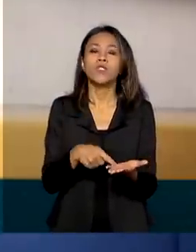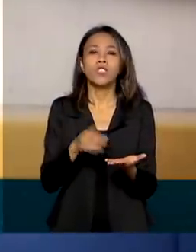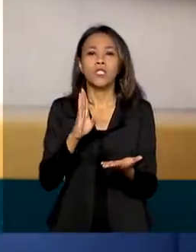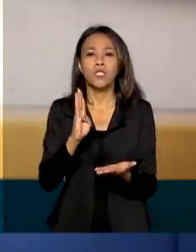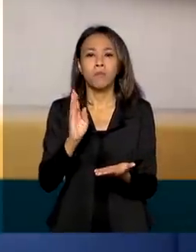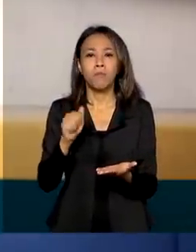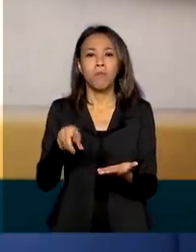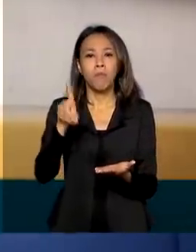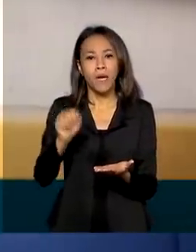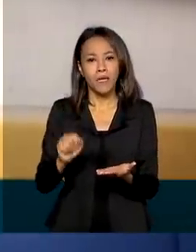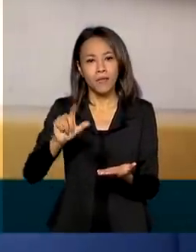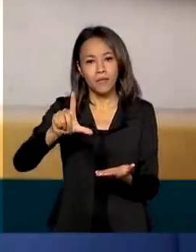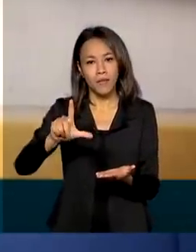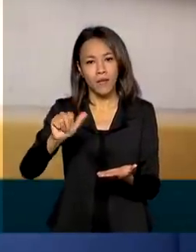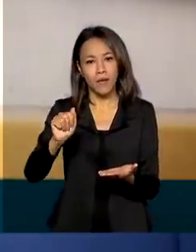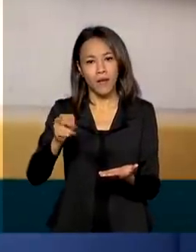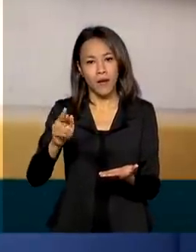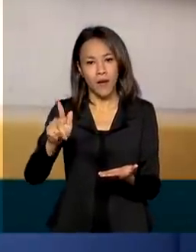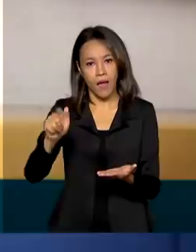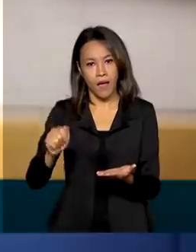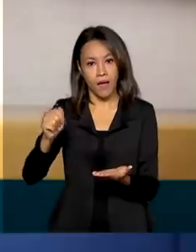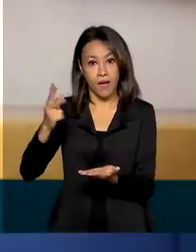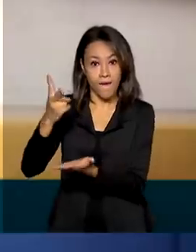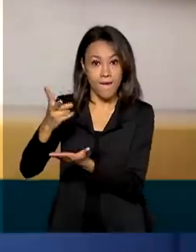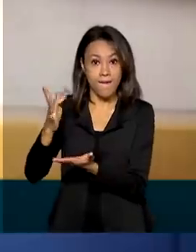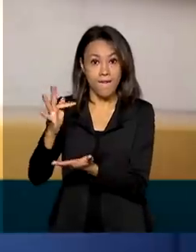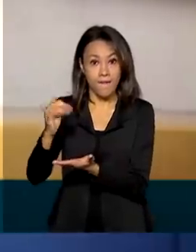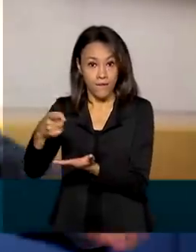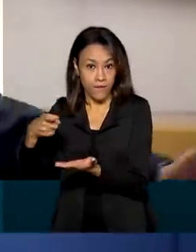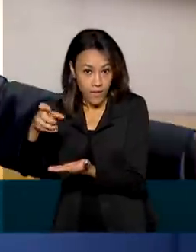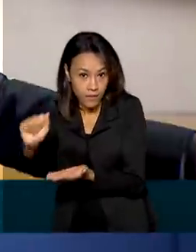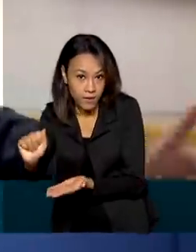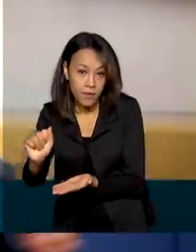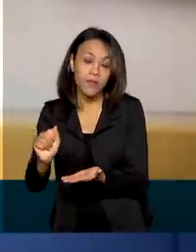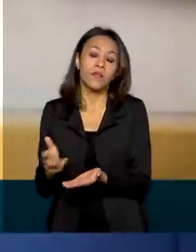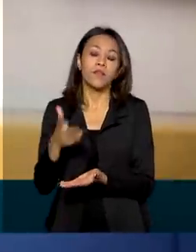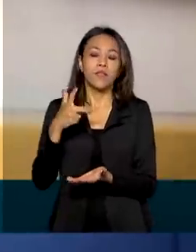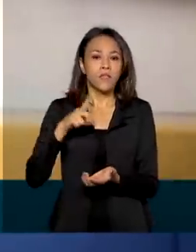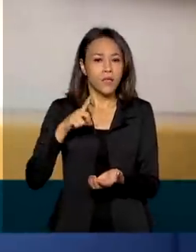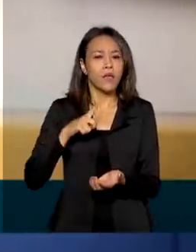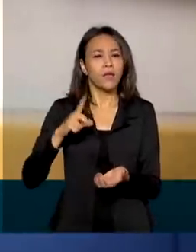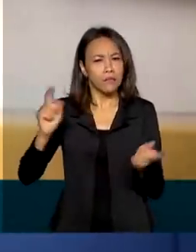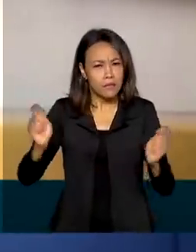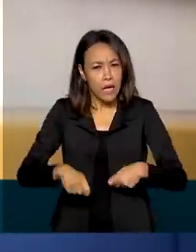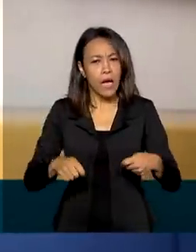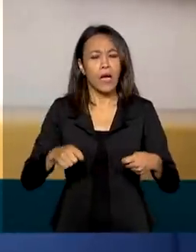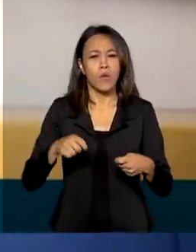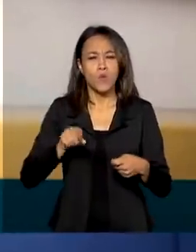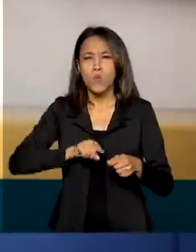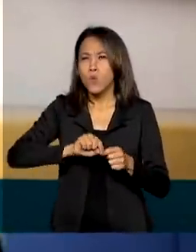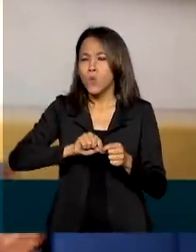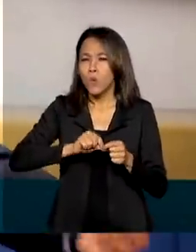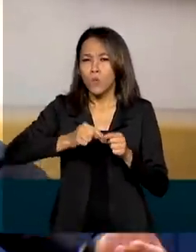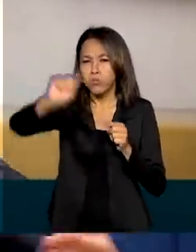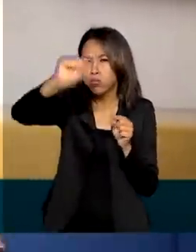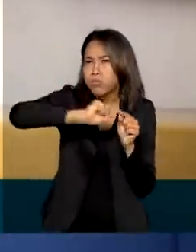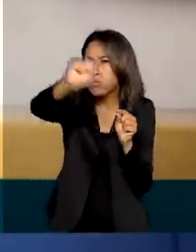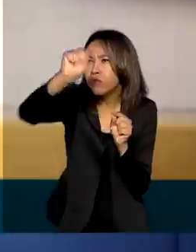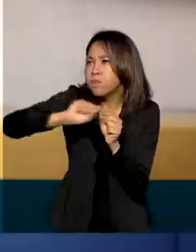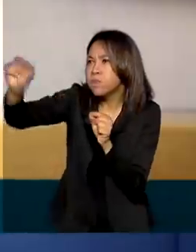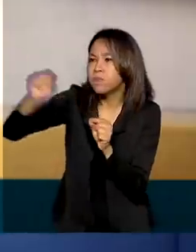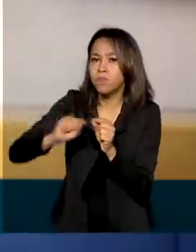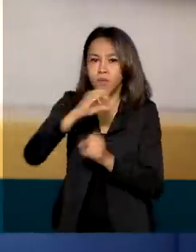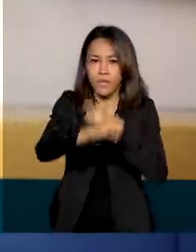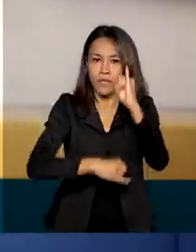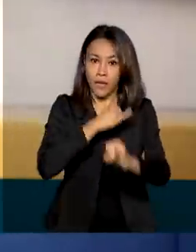E esses atores têm também, com toda razão, fazendo aí uma revolução digital no interior do país. Nós temos ido ao encontro